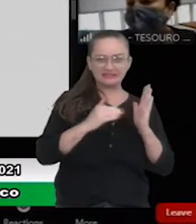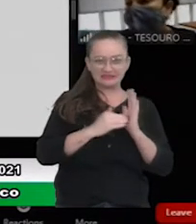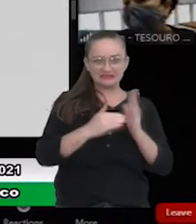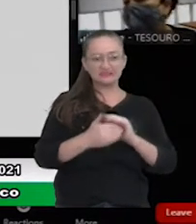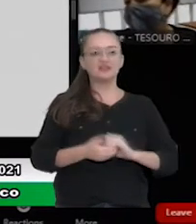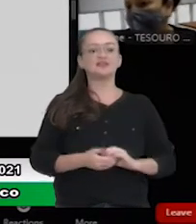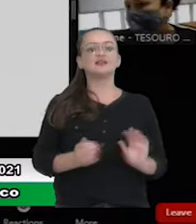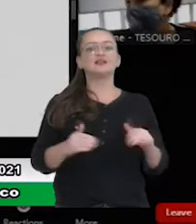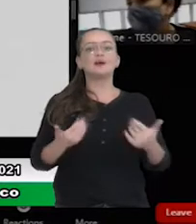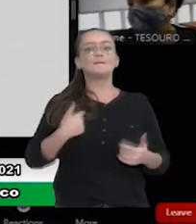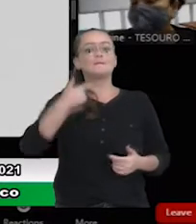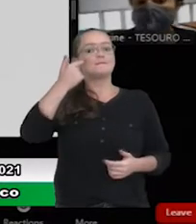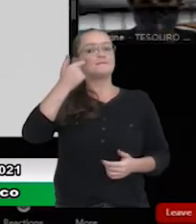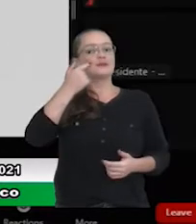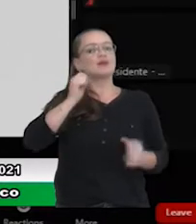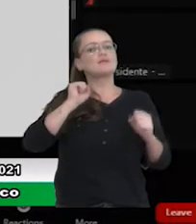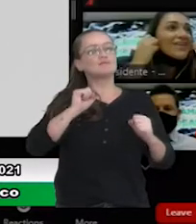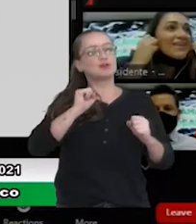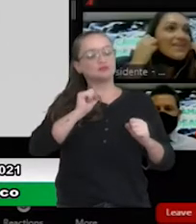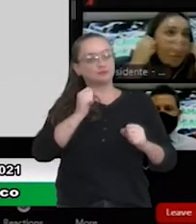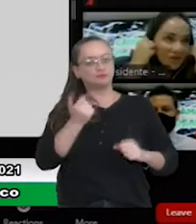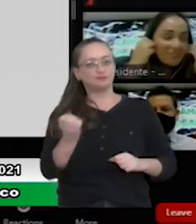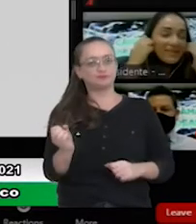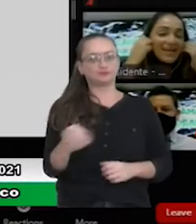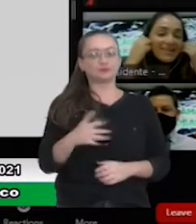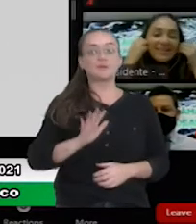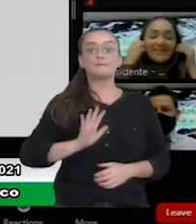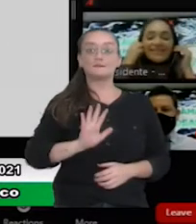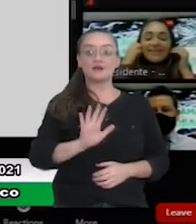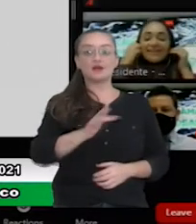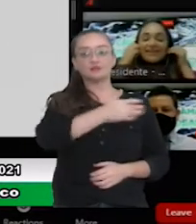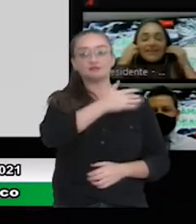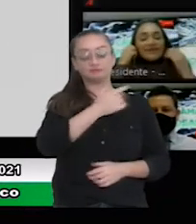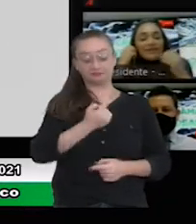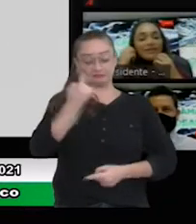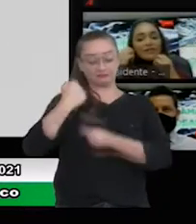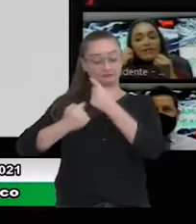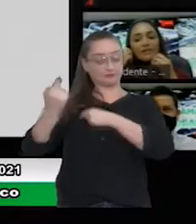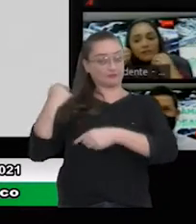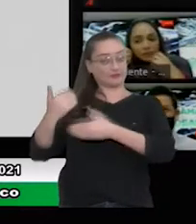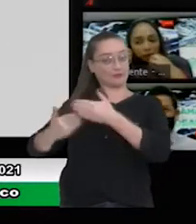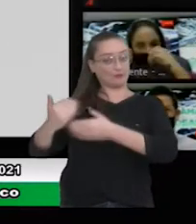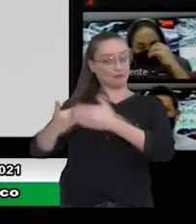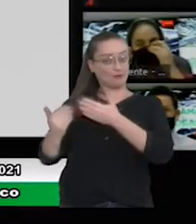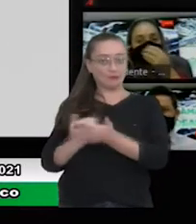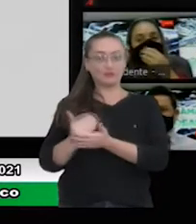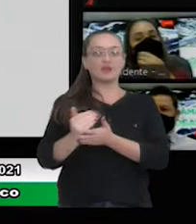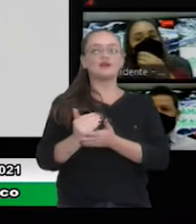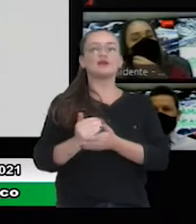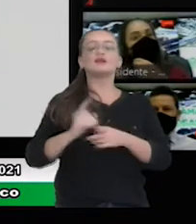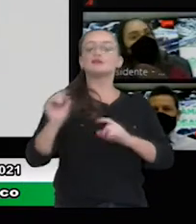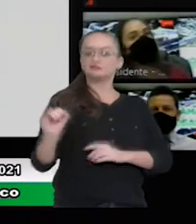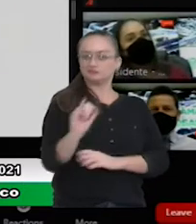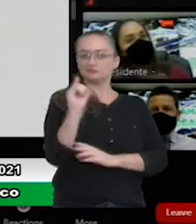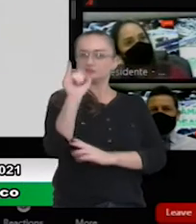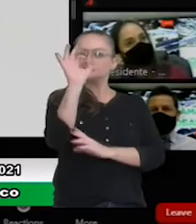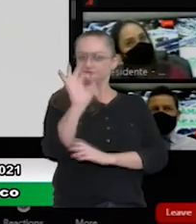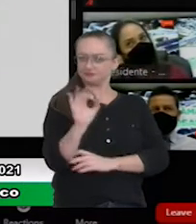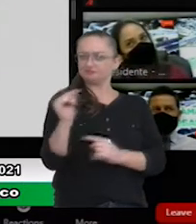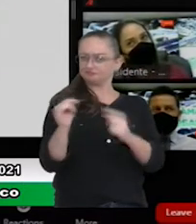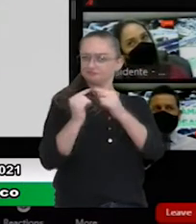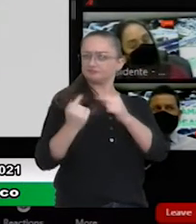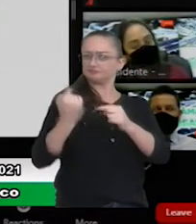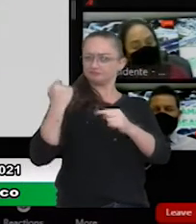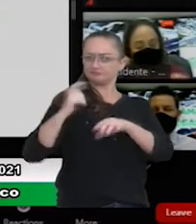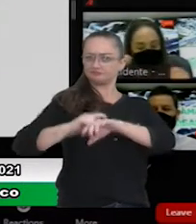que eles acham que pode até ser renovado. Mas, para aquele período que foi instituída, ela era muito importante. Então,